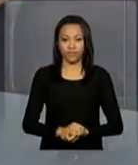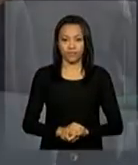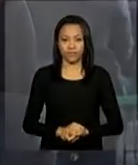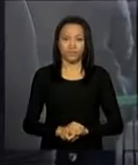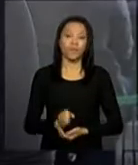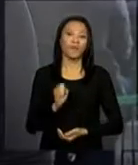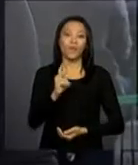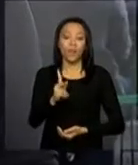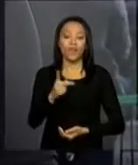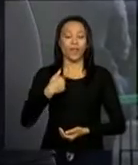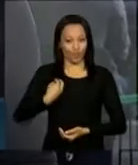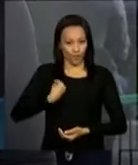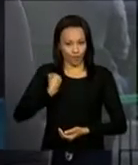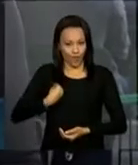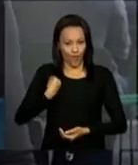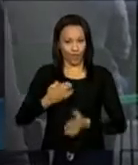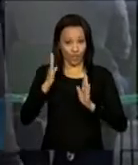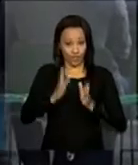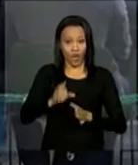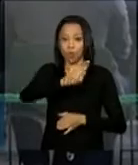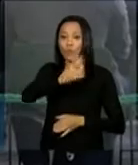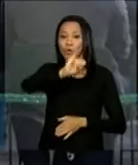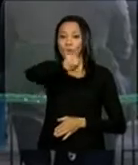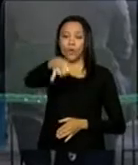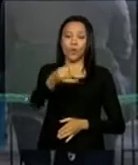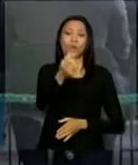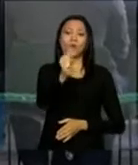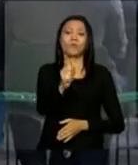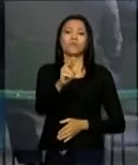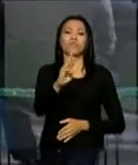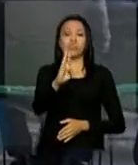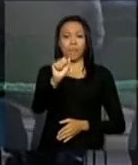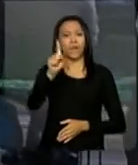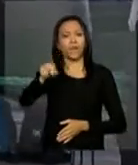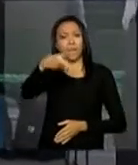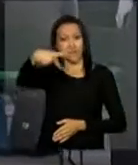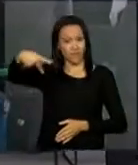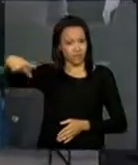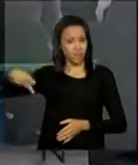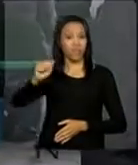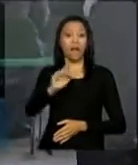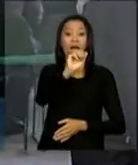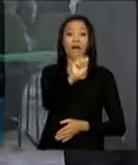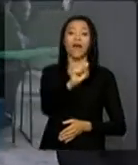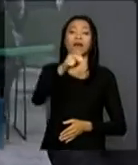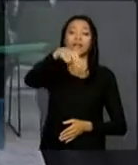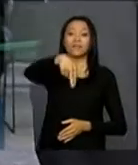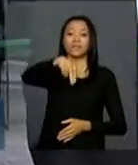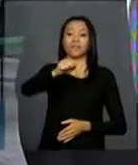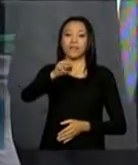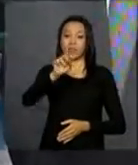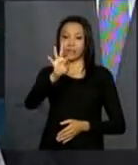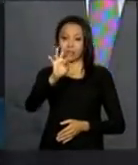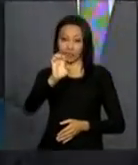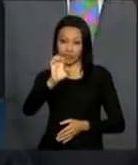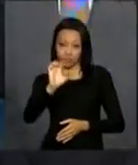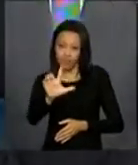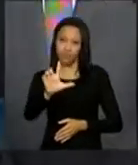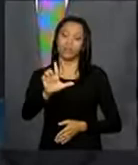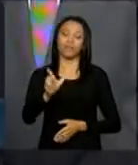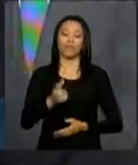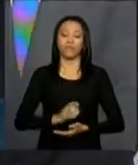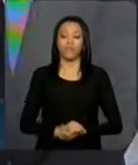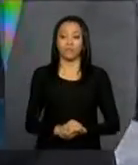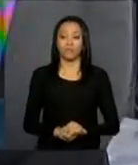Ok, Malu, eu estou aqui com Jarbas Valente, que é presidente interino da Anatel, Agência Nacional de